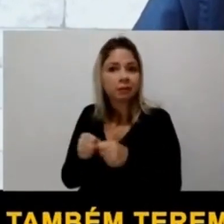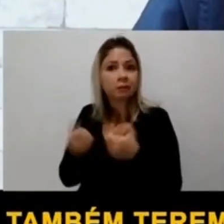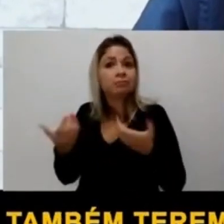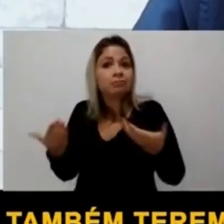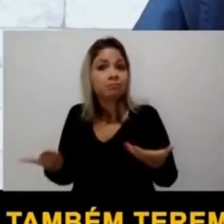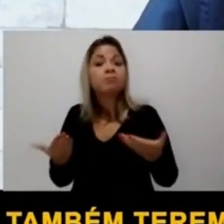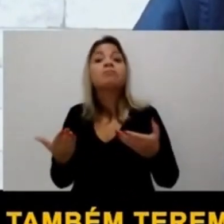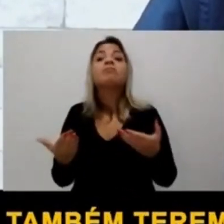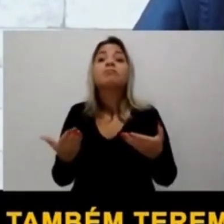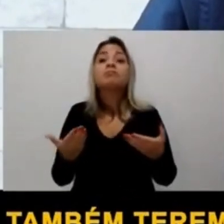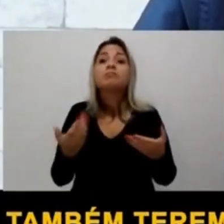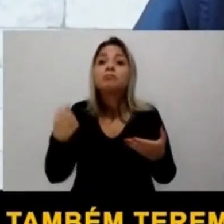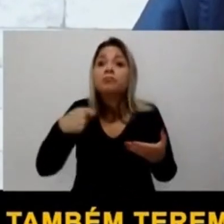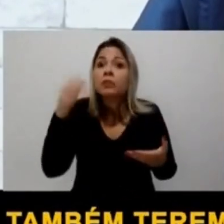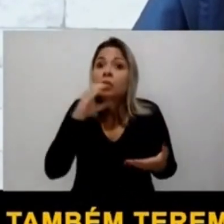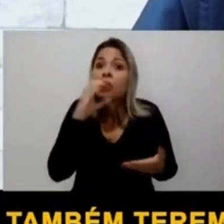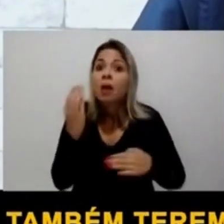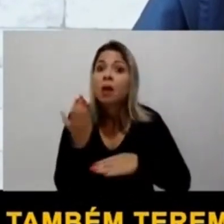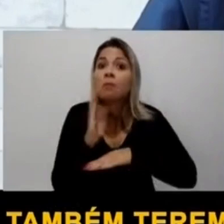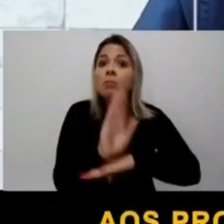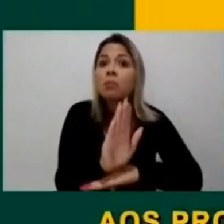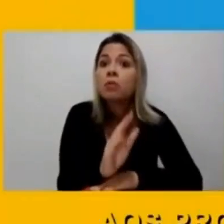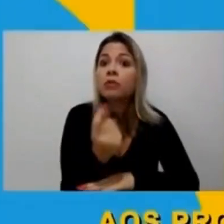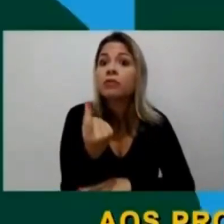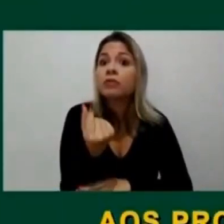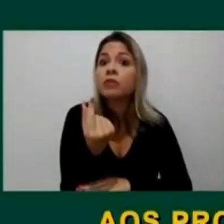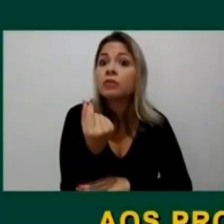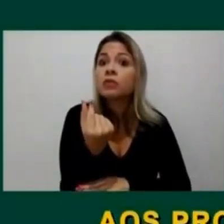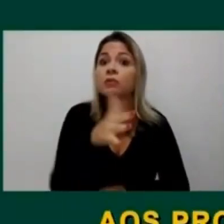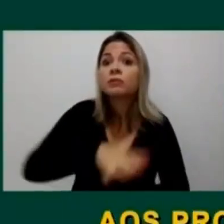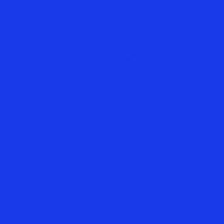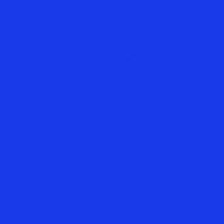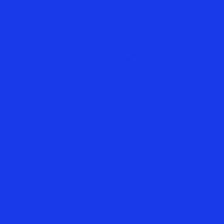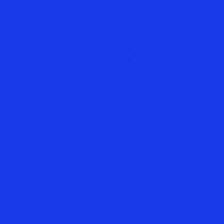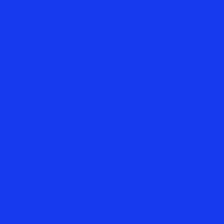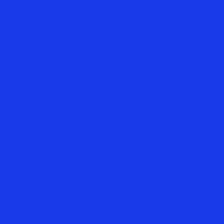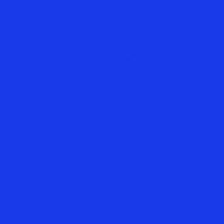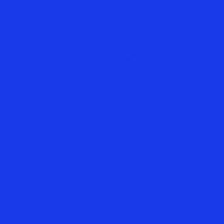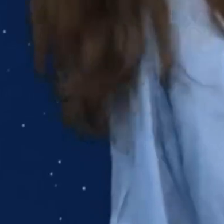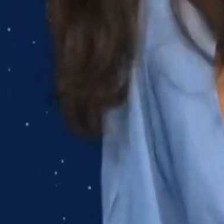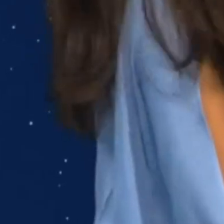Também teremos uma ação imediata de apoio financeiro aos produtores culturais.